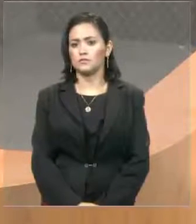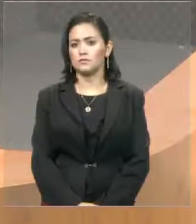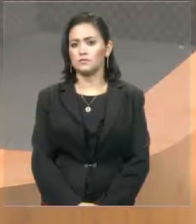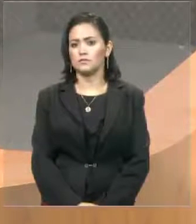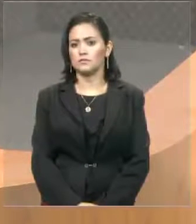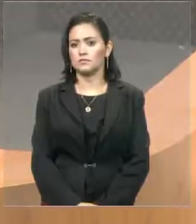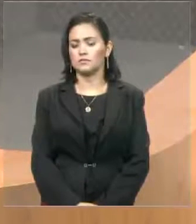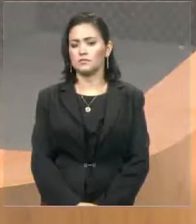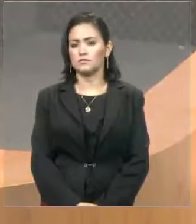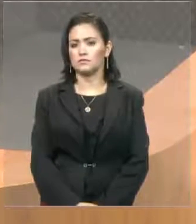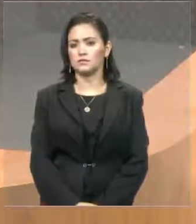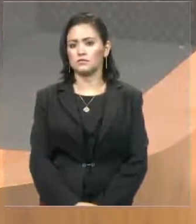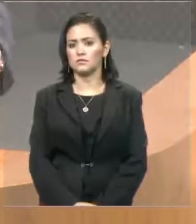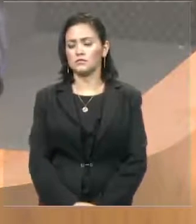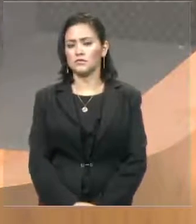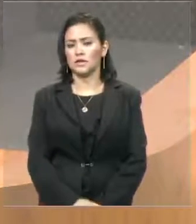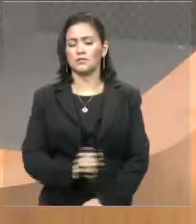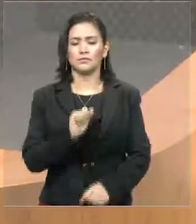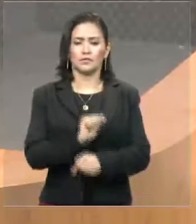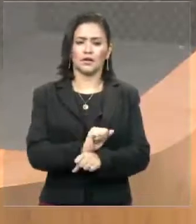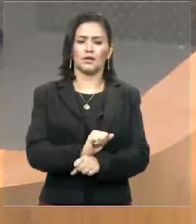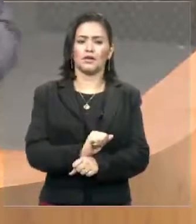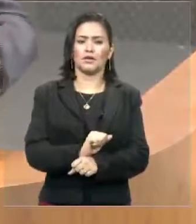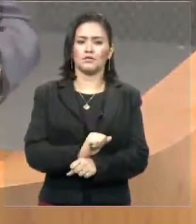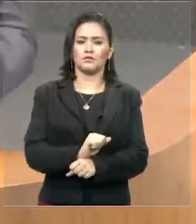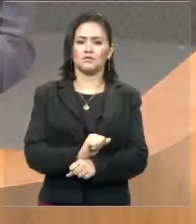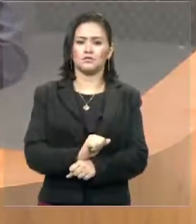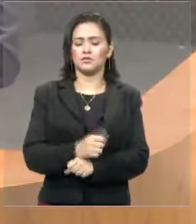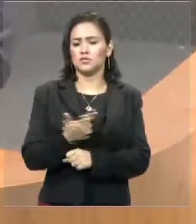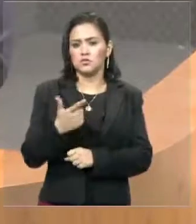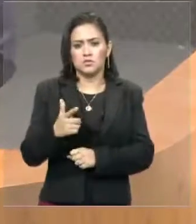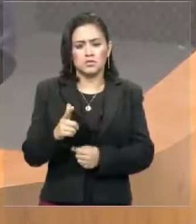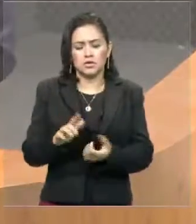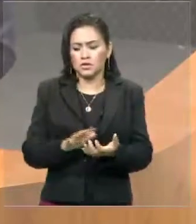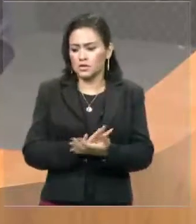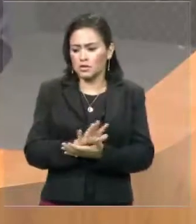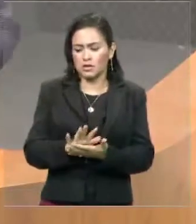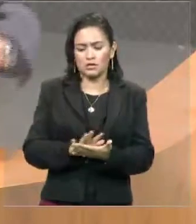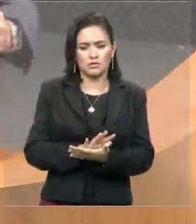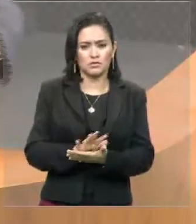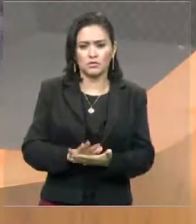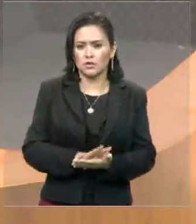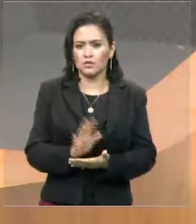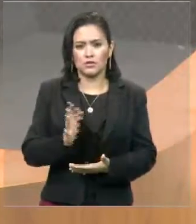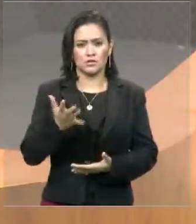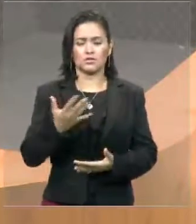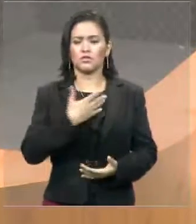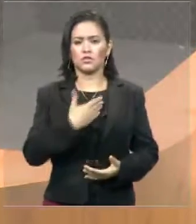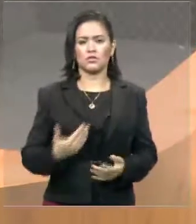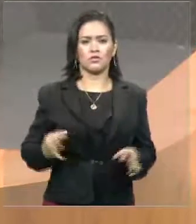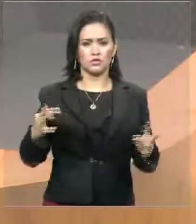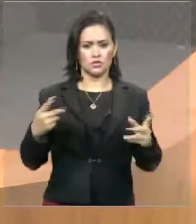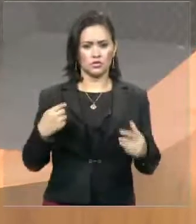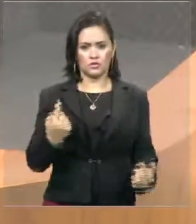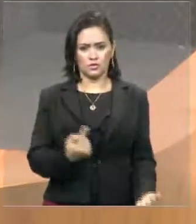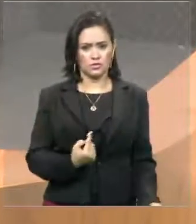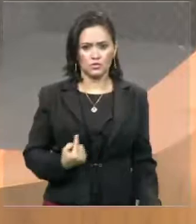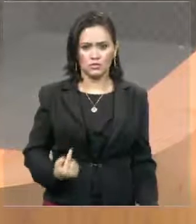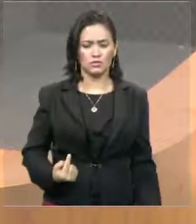e que não se vê nenhum sinal do governo de todos nós. Não há emenda para o deputado Adriano Sarney,